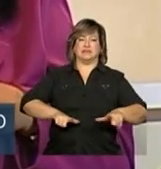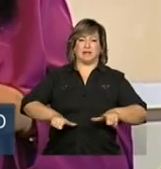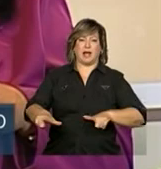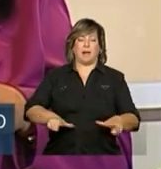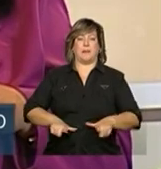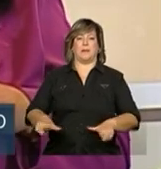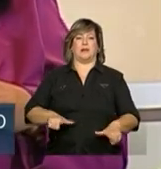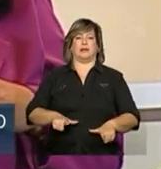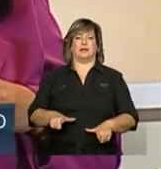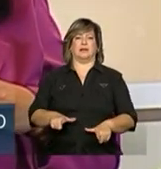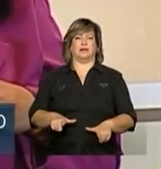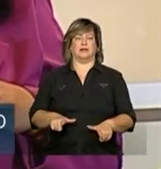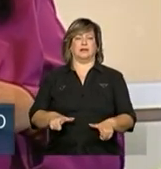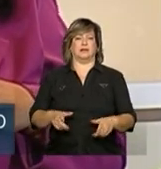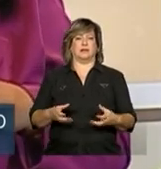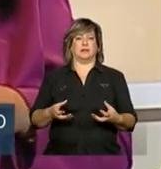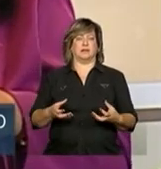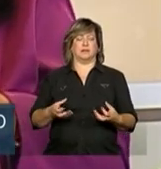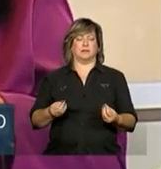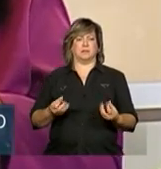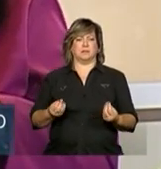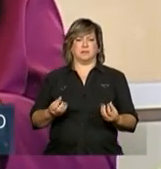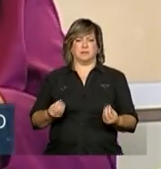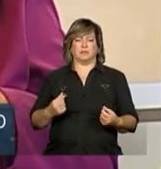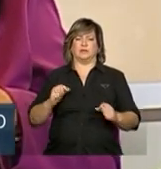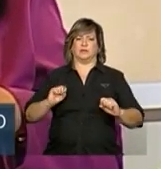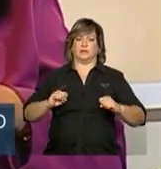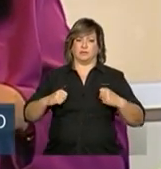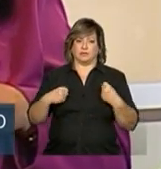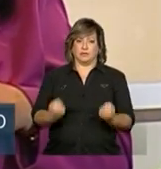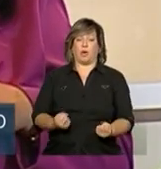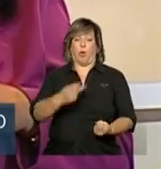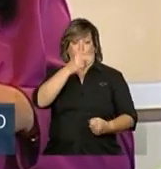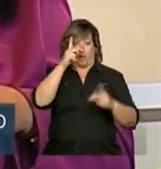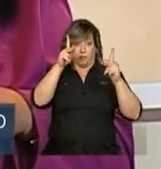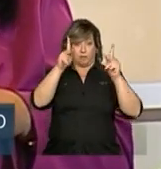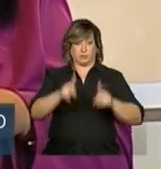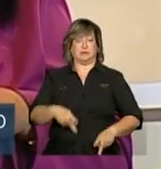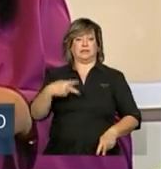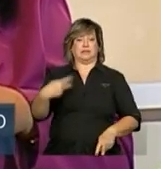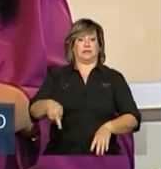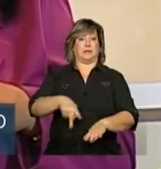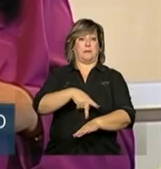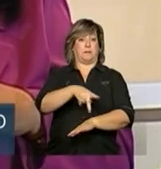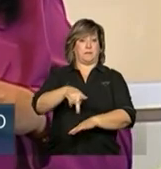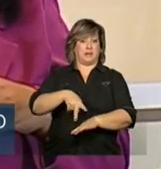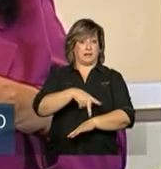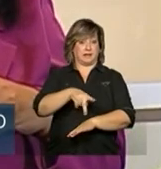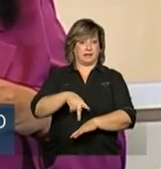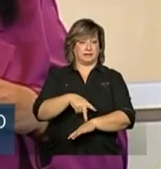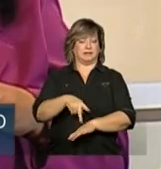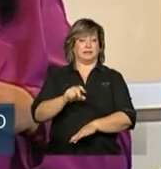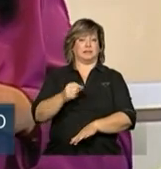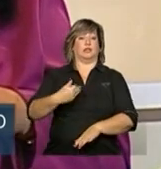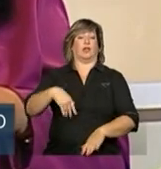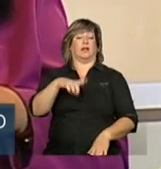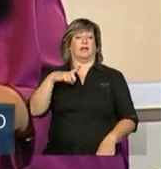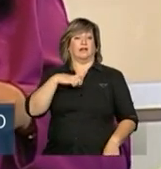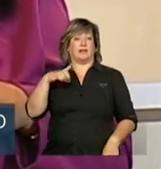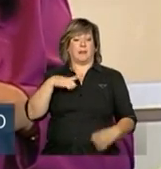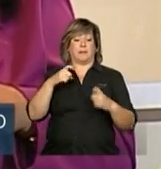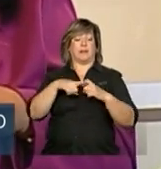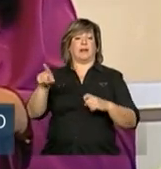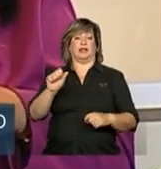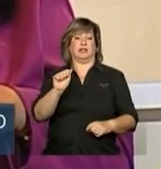muita qualidade e que a población de esse país reconoce. Nós temos médicos em China,